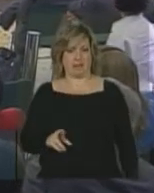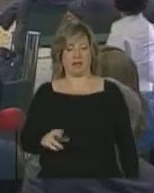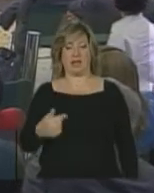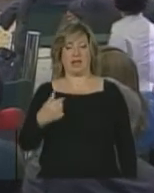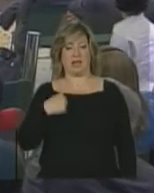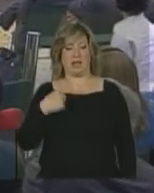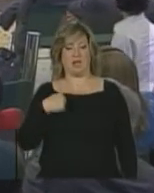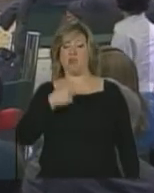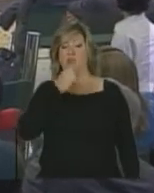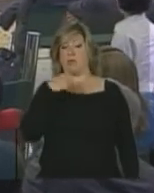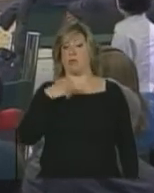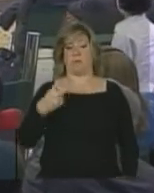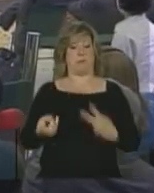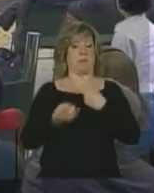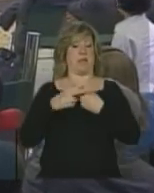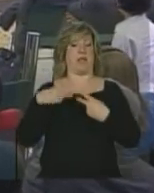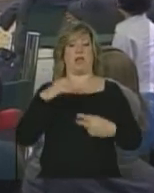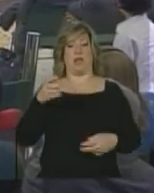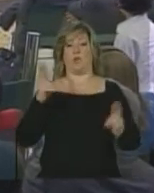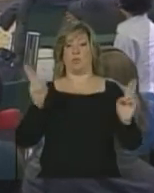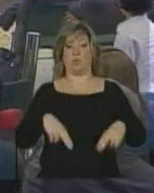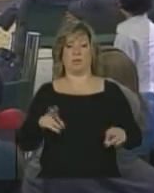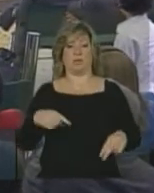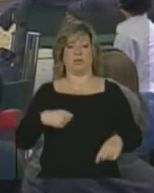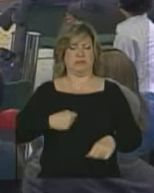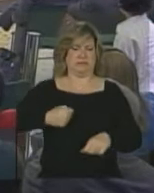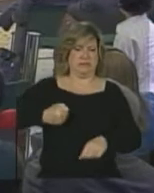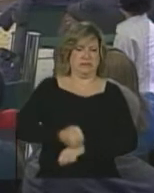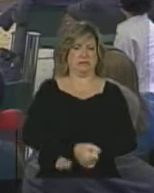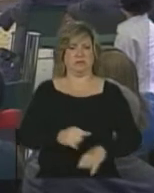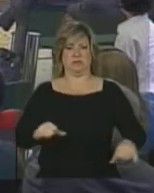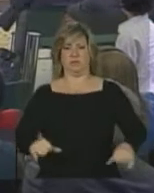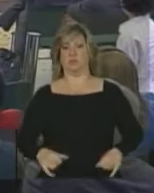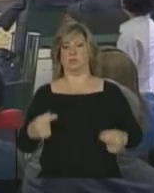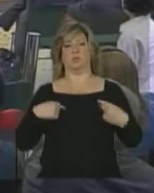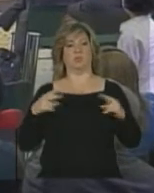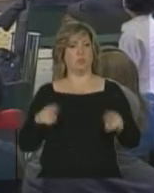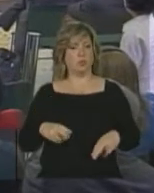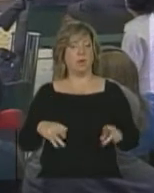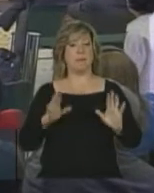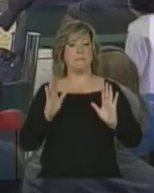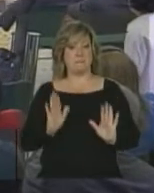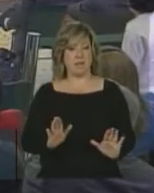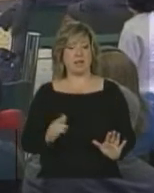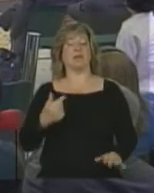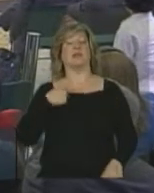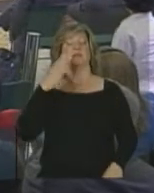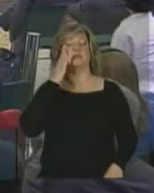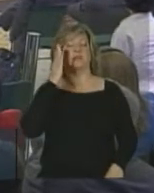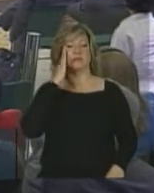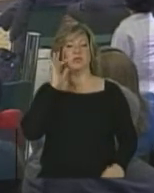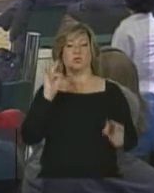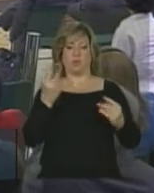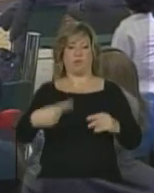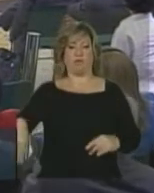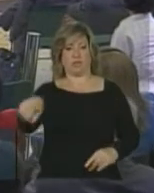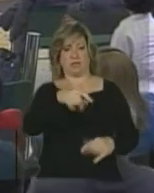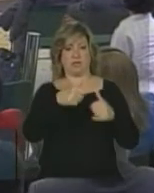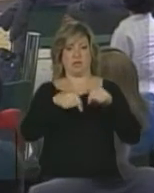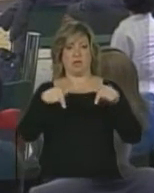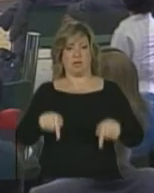Eu não fui preso, eu não fui torturado, mas eu sei que todos os senhores que estão aqui